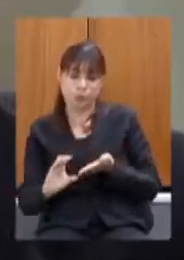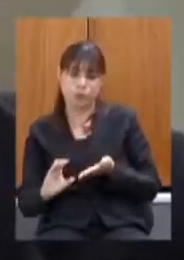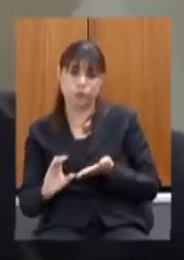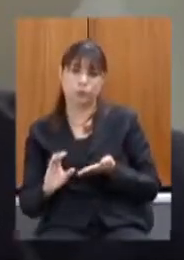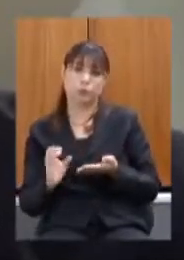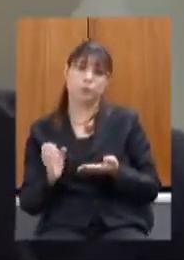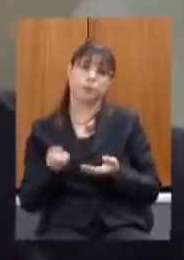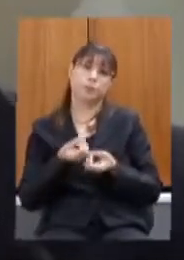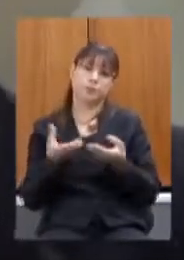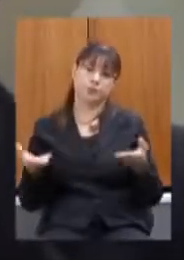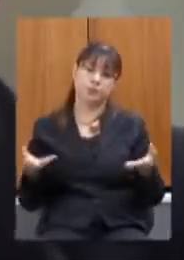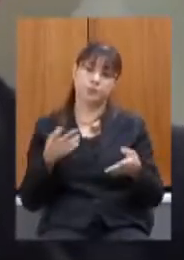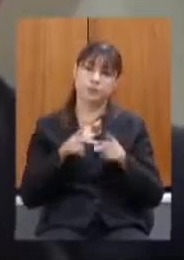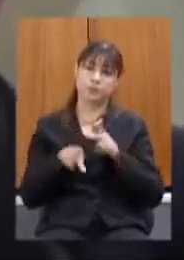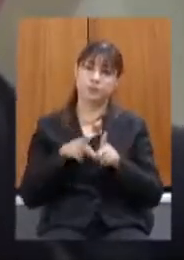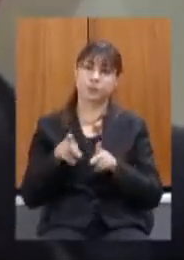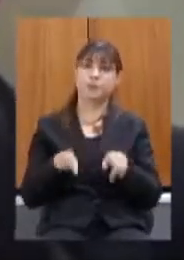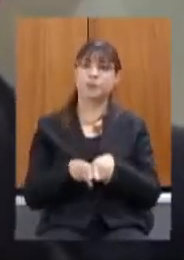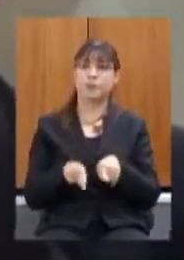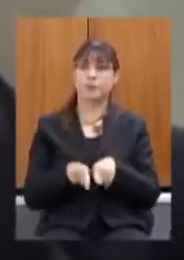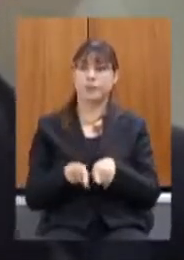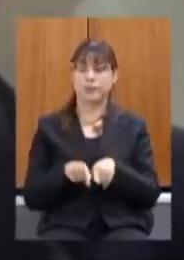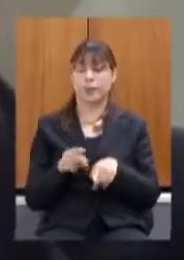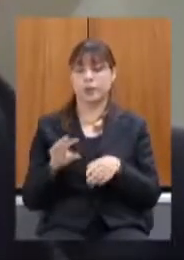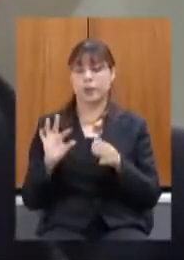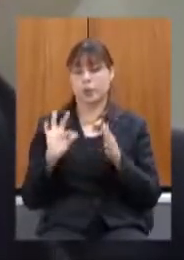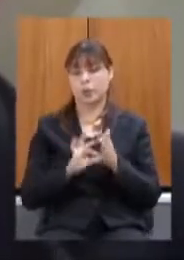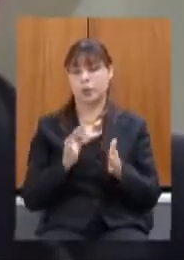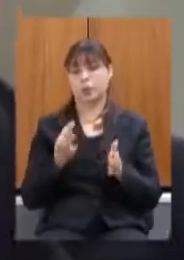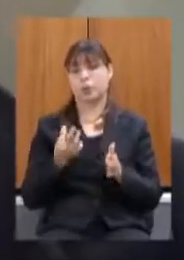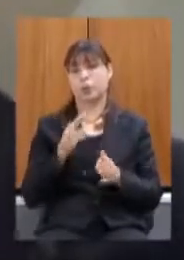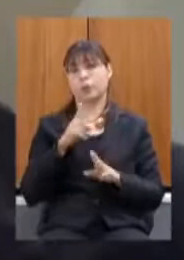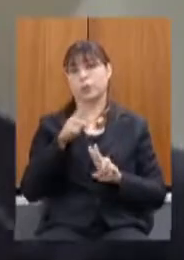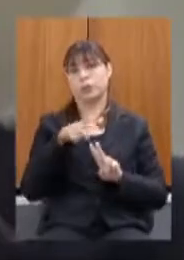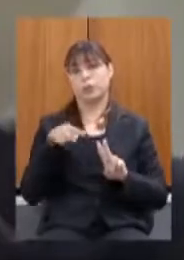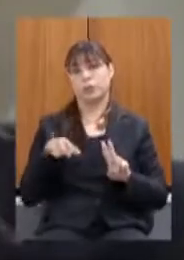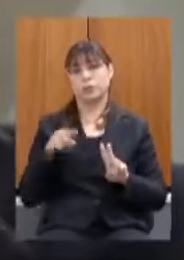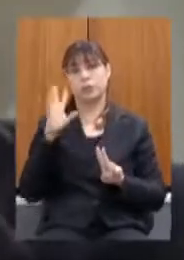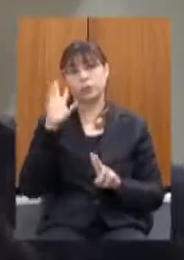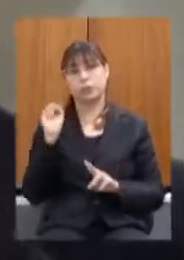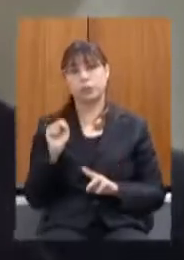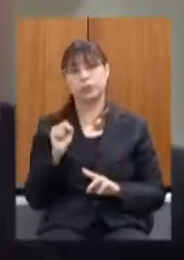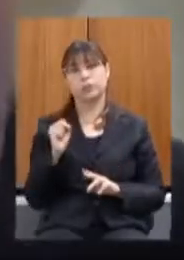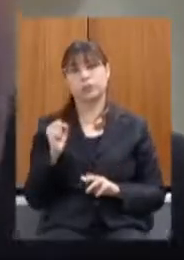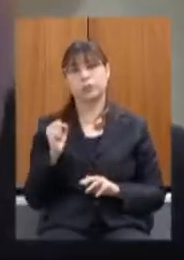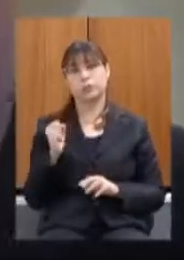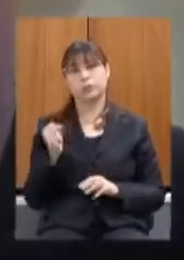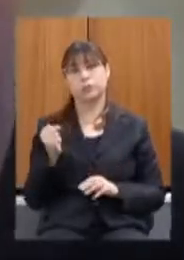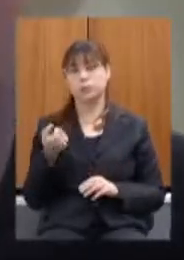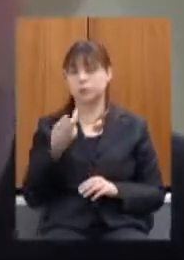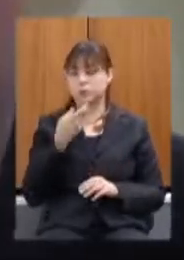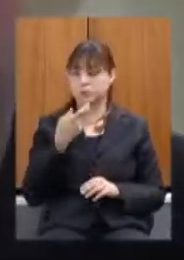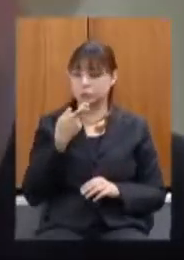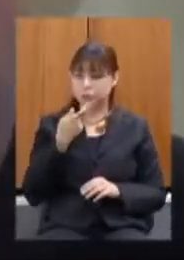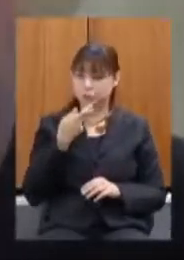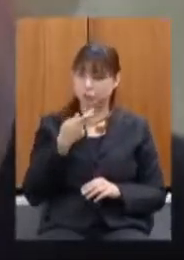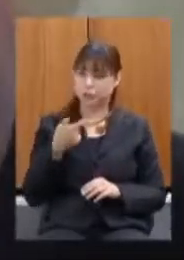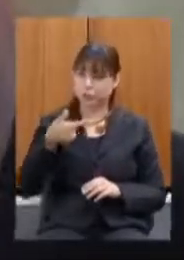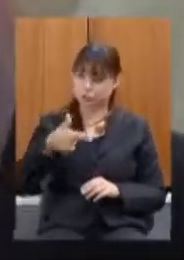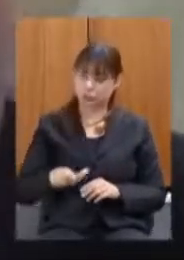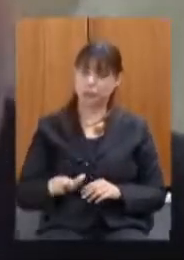população e finalmente sobre o acordo da Vale eu acho que eu só queria enfatizar mais uma vez